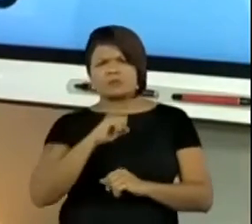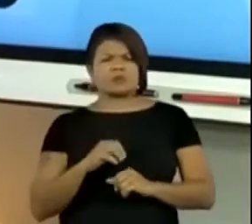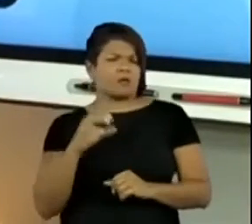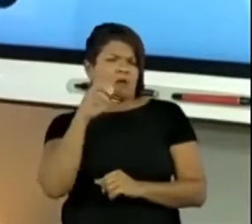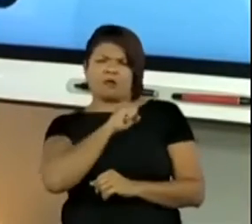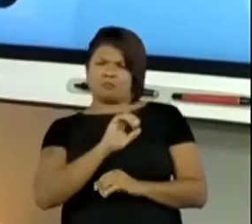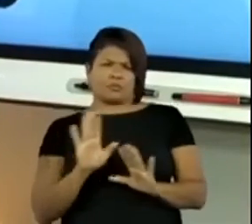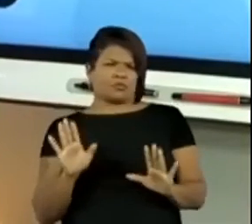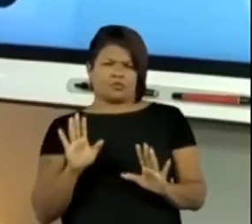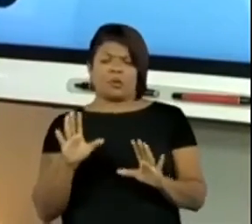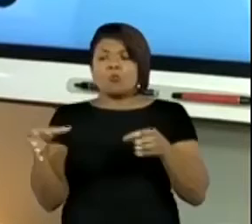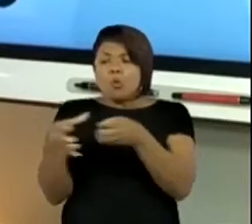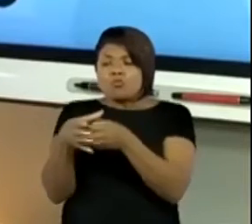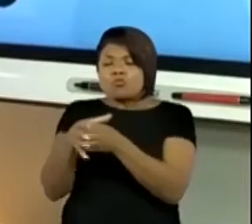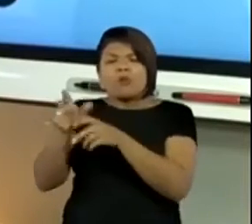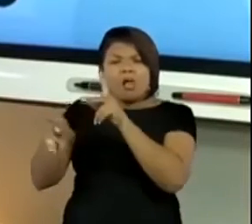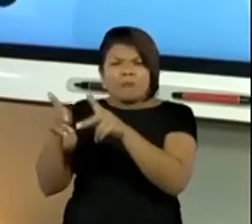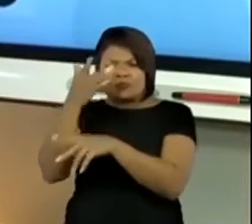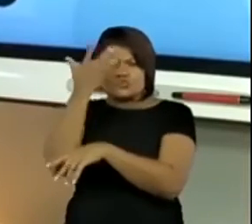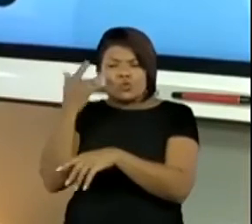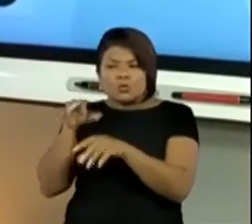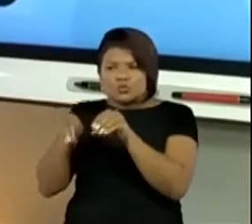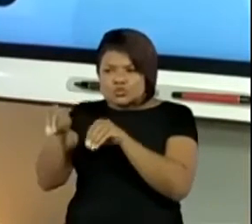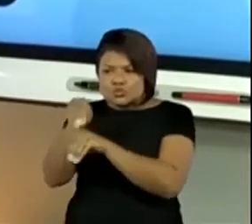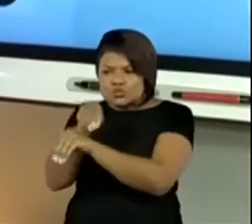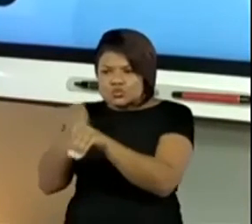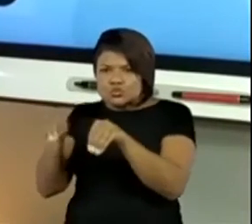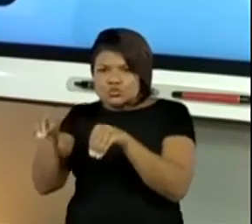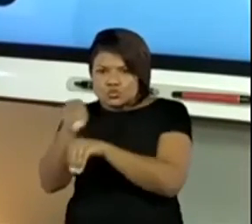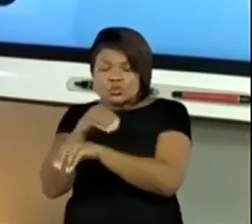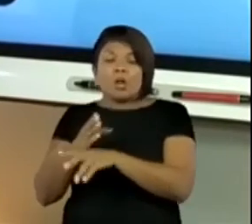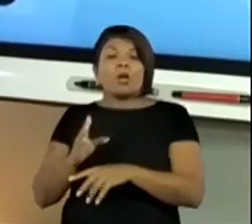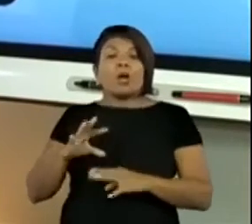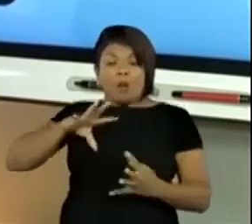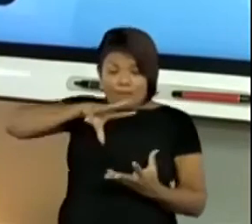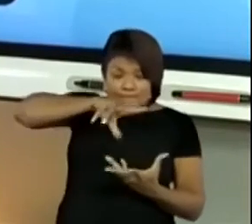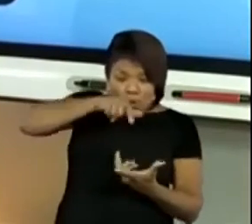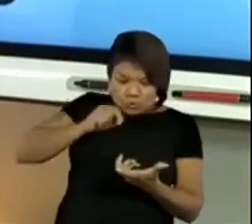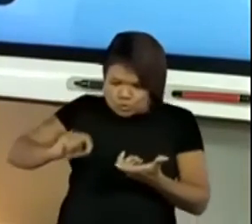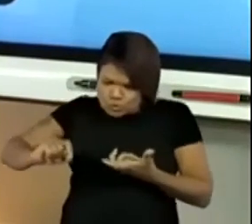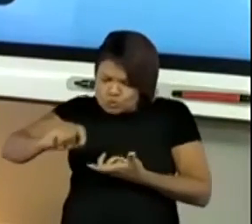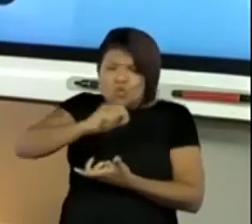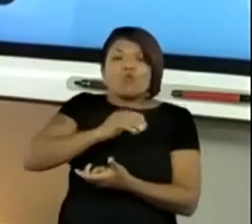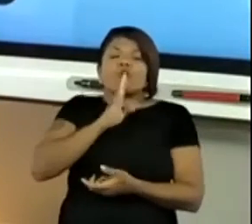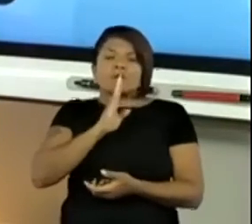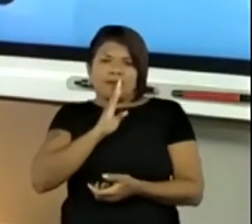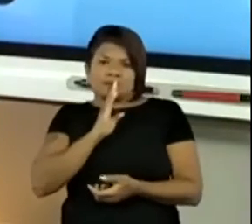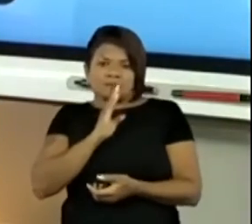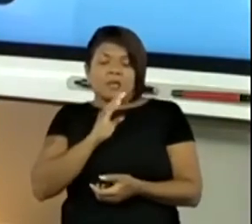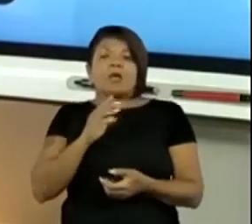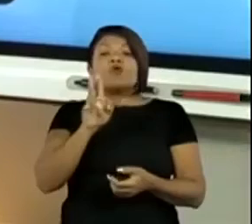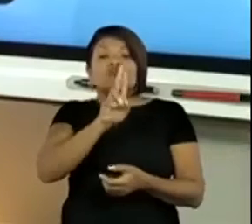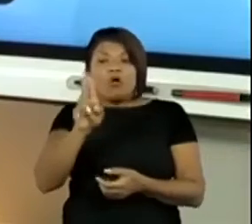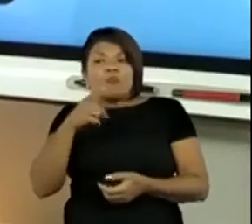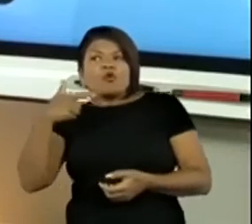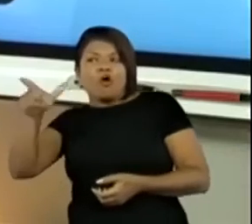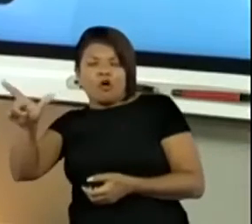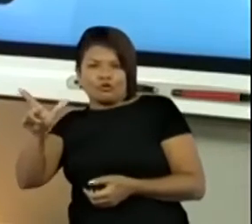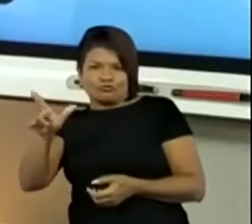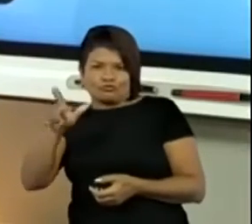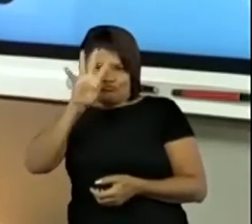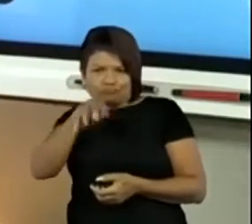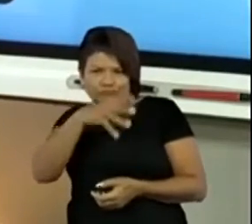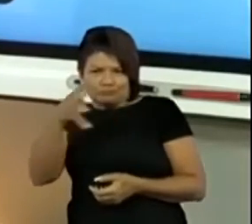popular e conhecido no mundo inteiro. Muitos conhecem como passatempo, mas nem